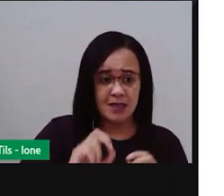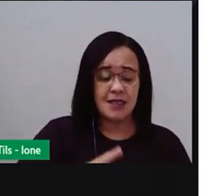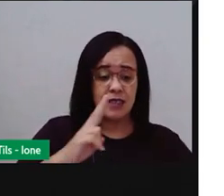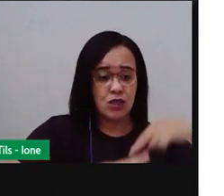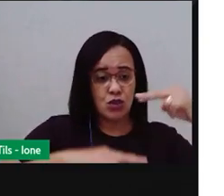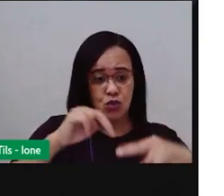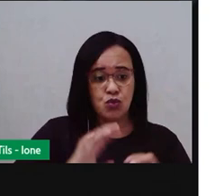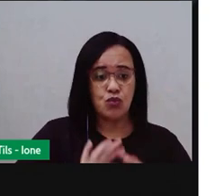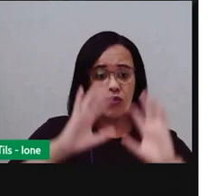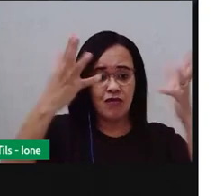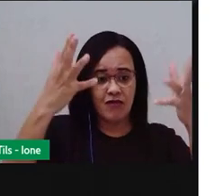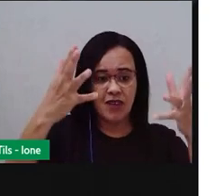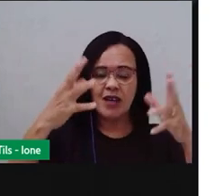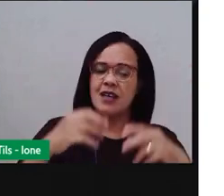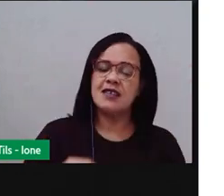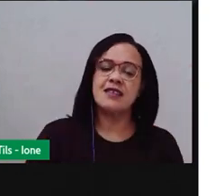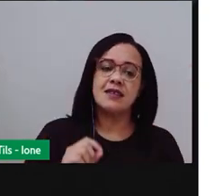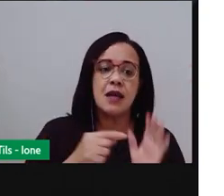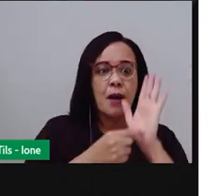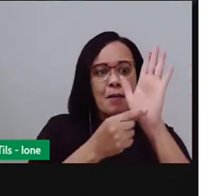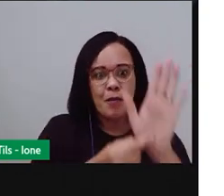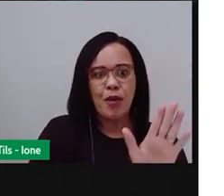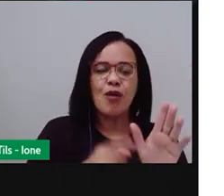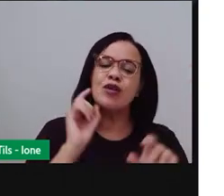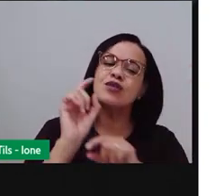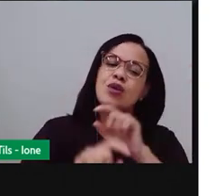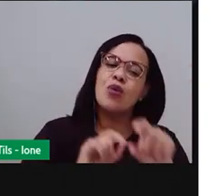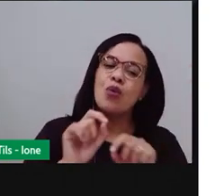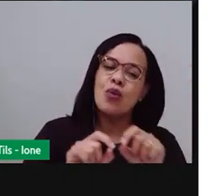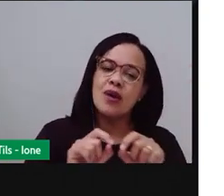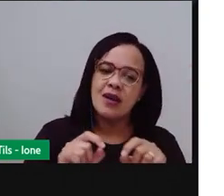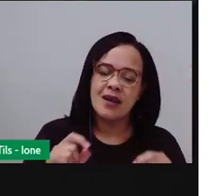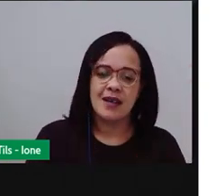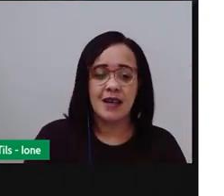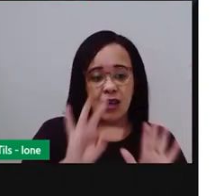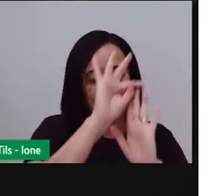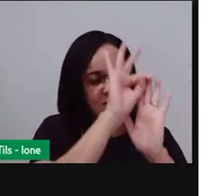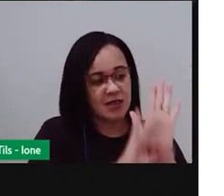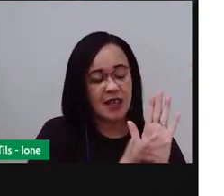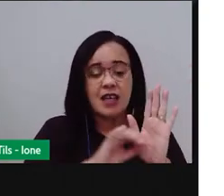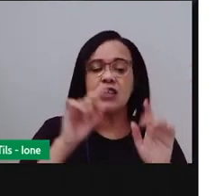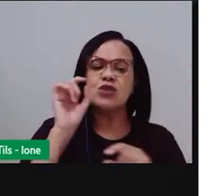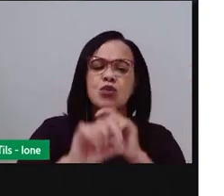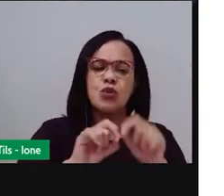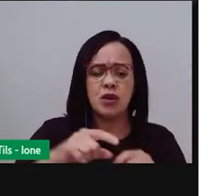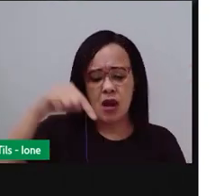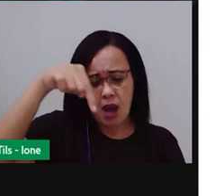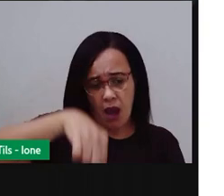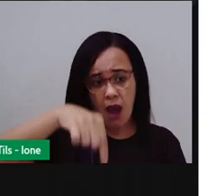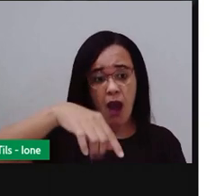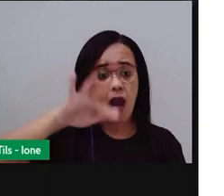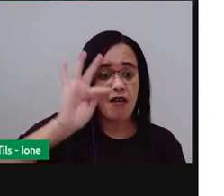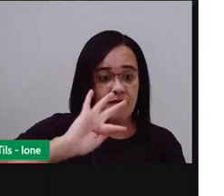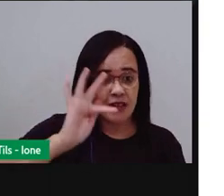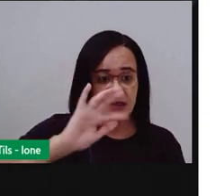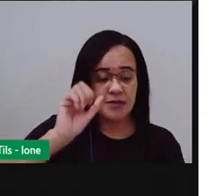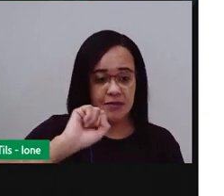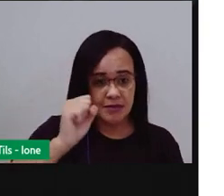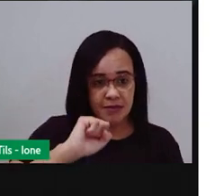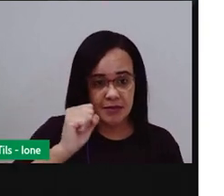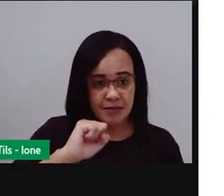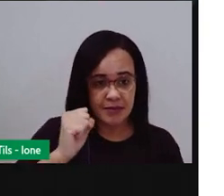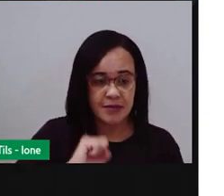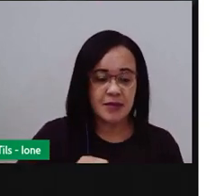E eu trago alguns textos aqui para vocês. Olha isso aqui. Aqui em Feira, quando o São João já não motivava um